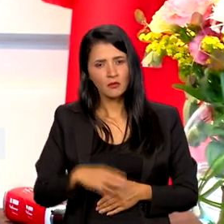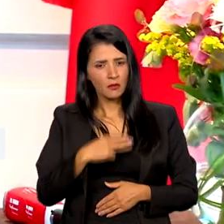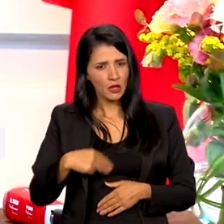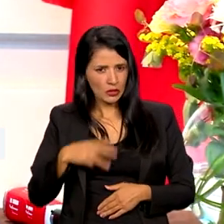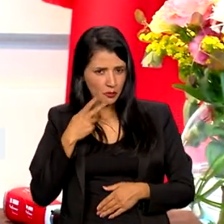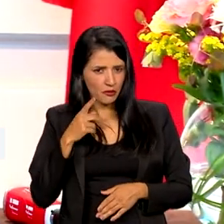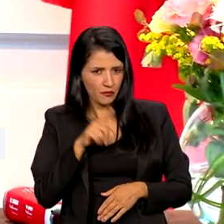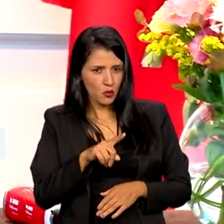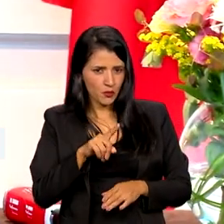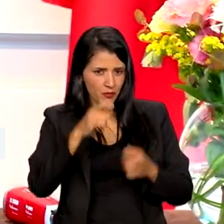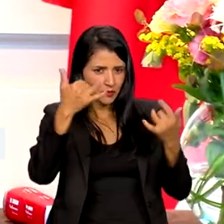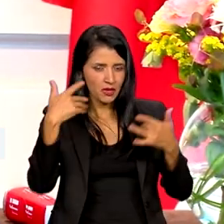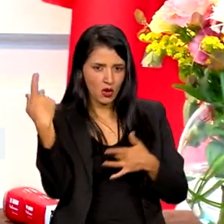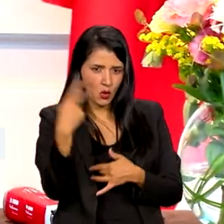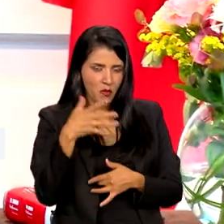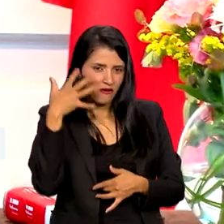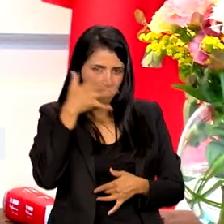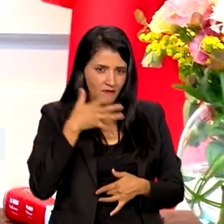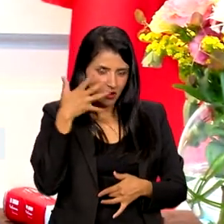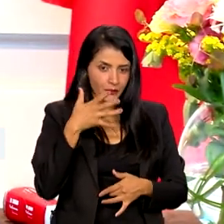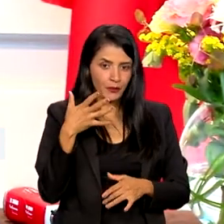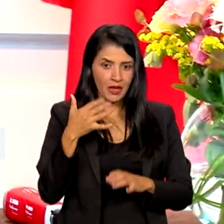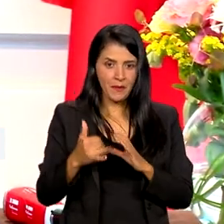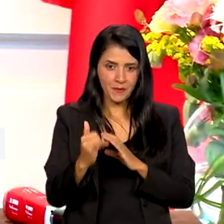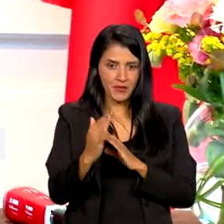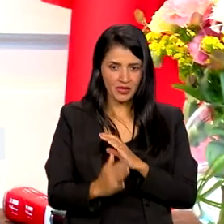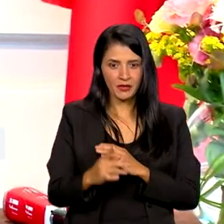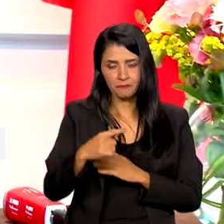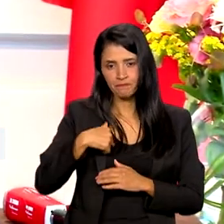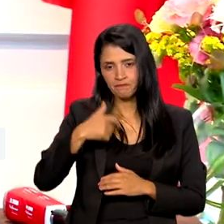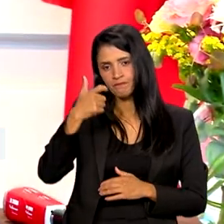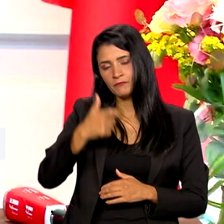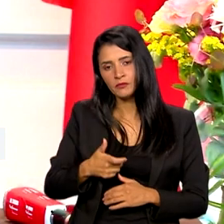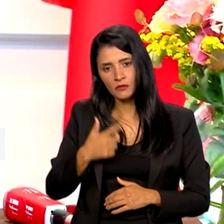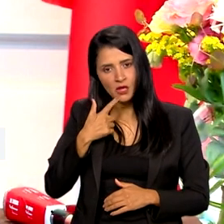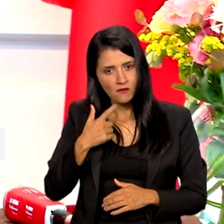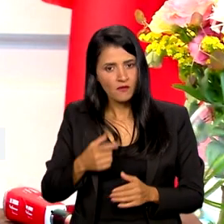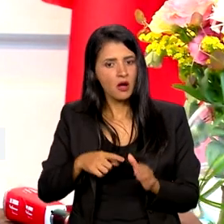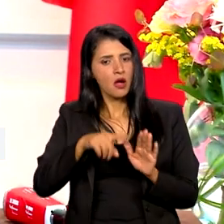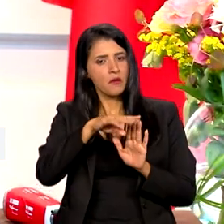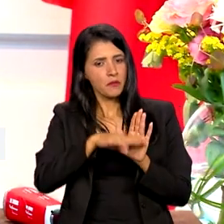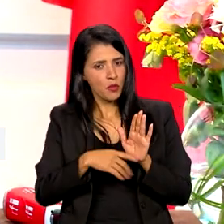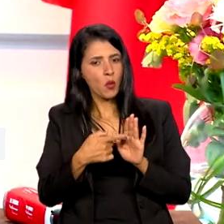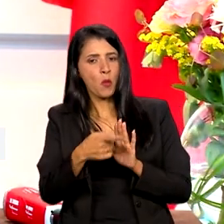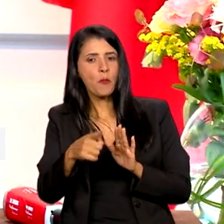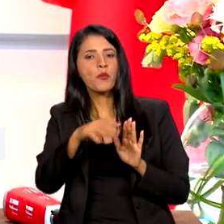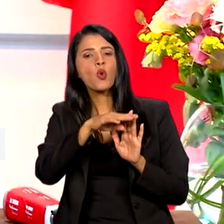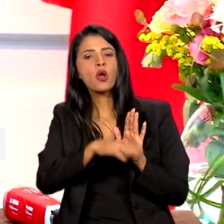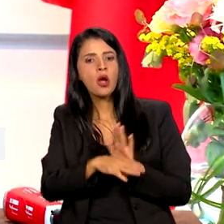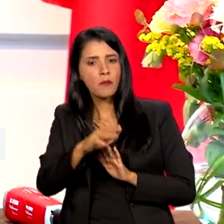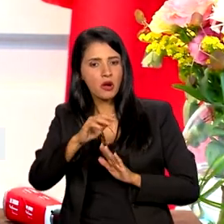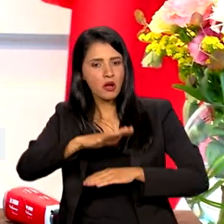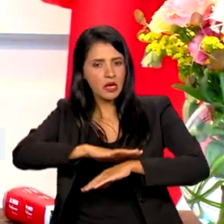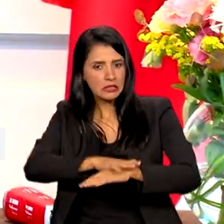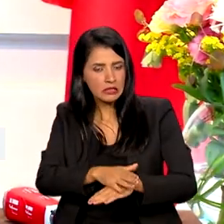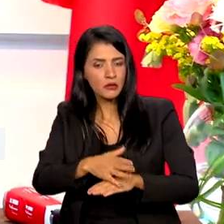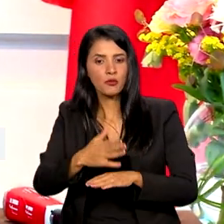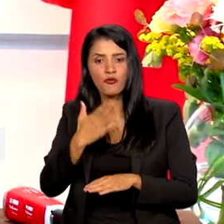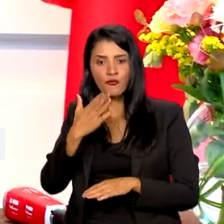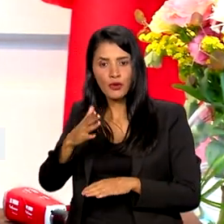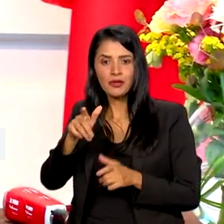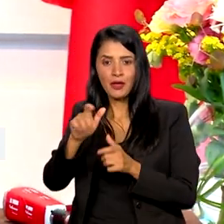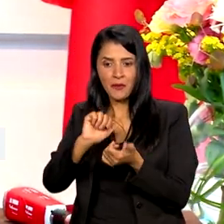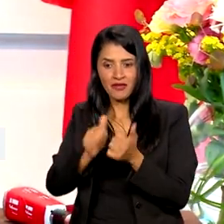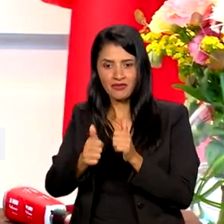esclarecer uma fala da senhora Luiz da BBC, o governo vai lançar o programa de racismo no esporte voltado para atletas brasileiros no